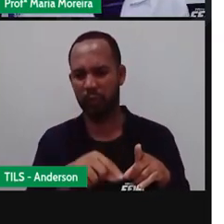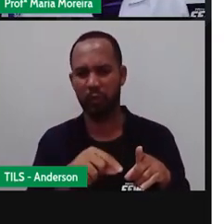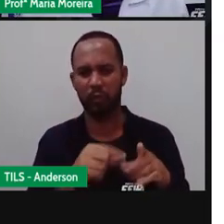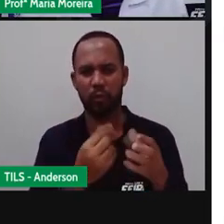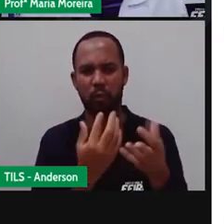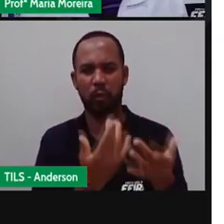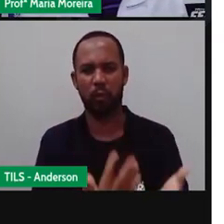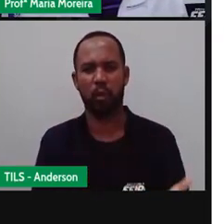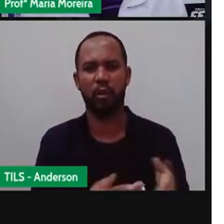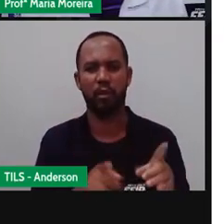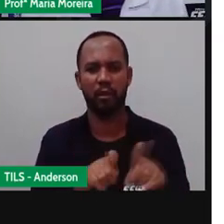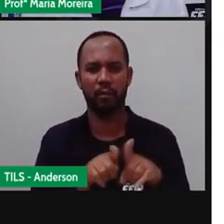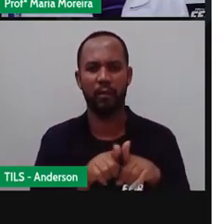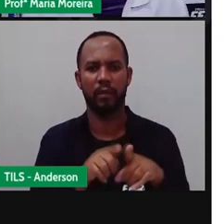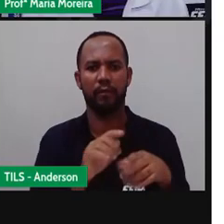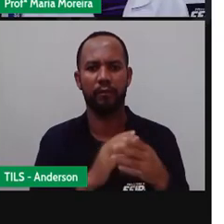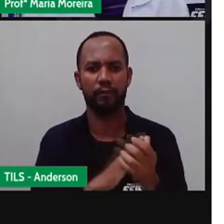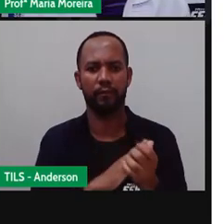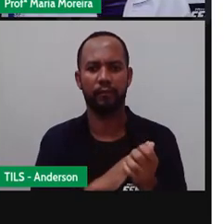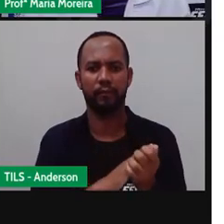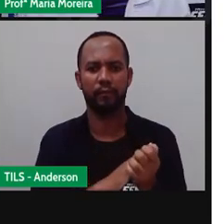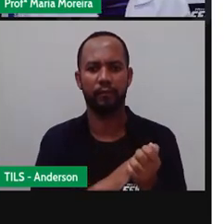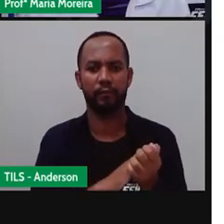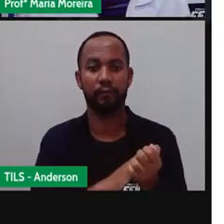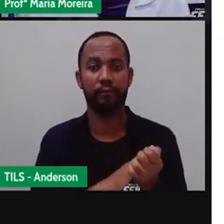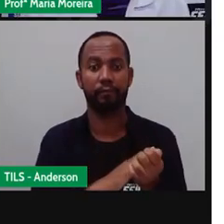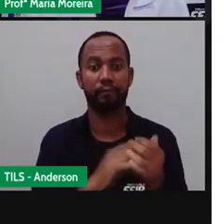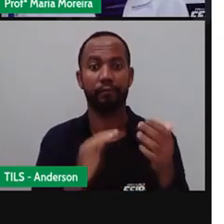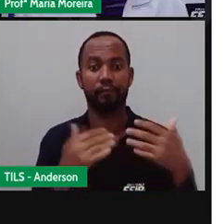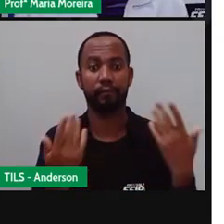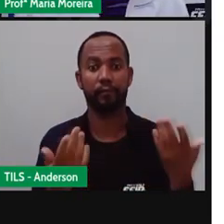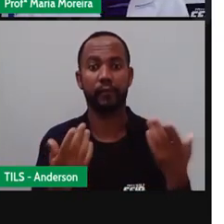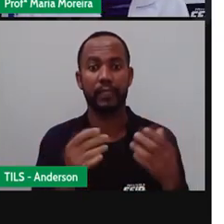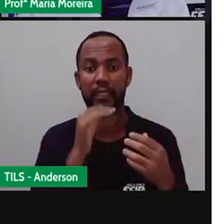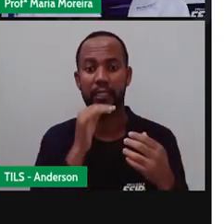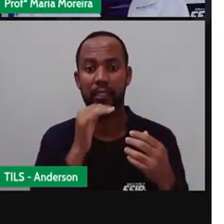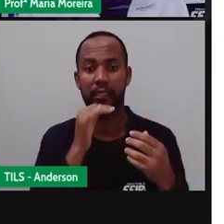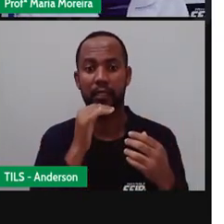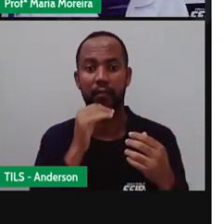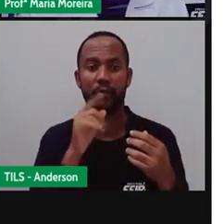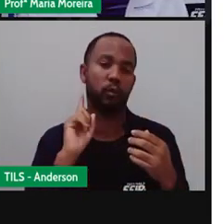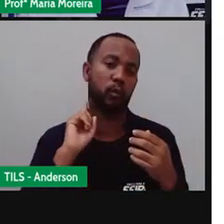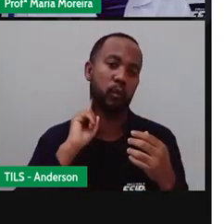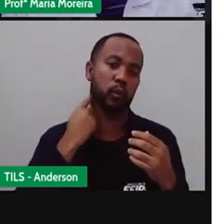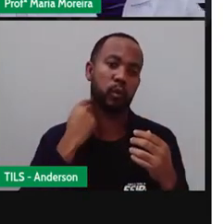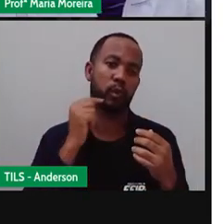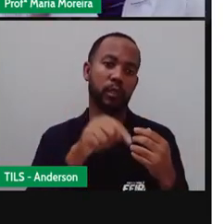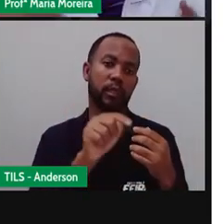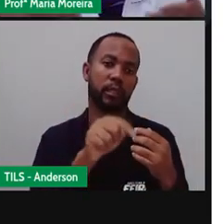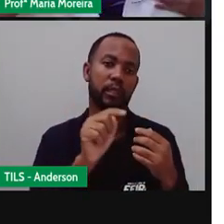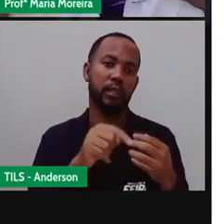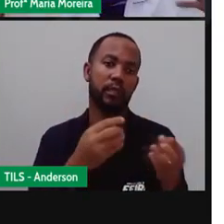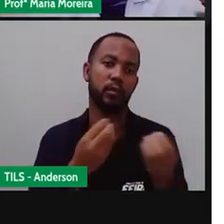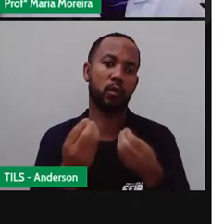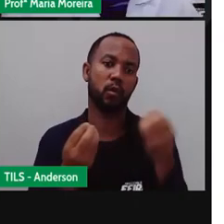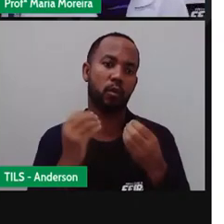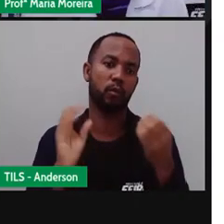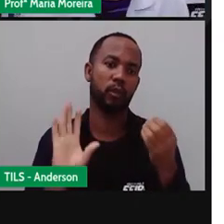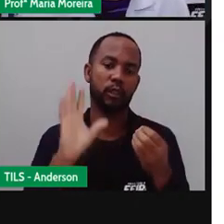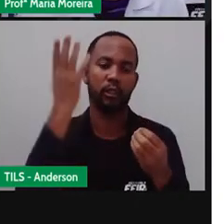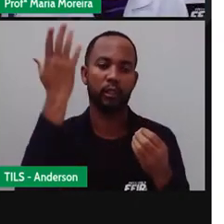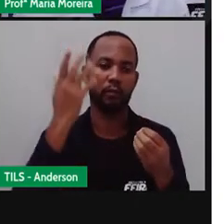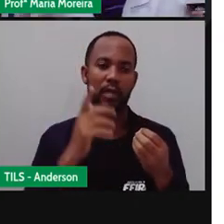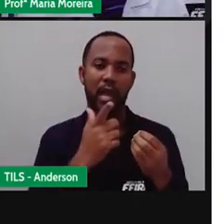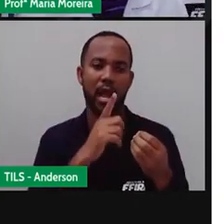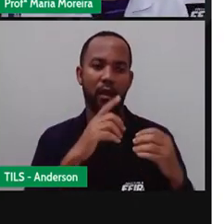não é isso? Inclusive lá no verão também. E aí, quando entope esses bueiras, o que é que acontece? A água sobe junto